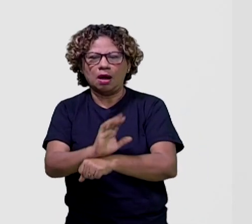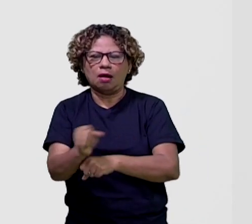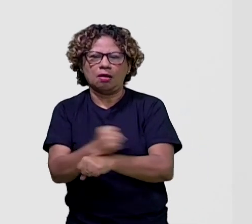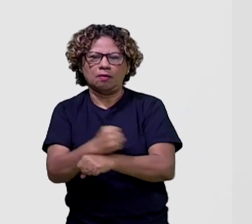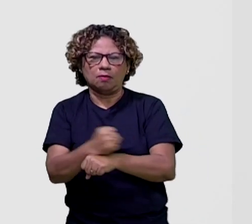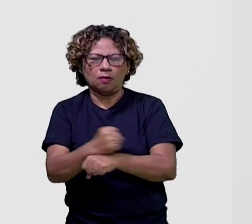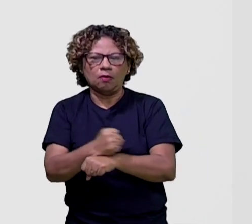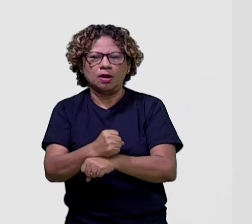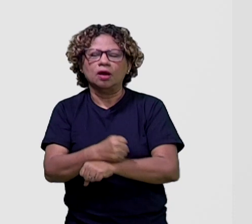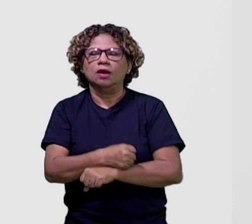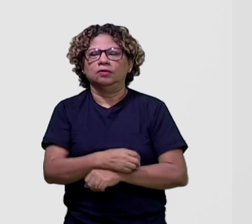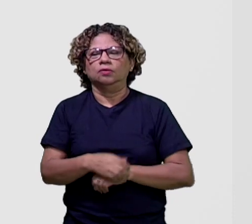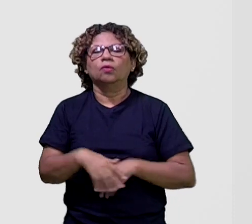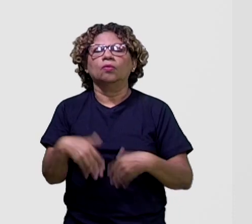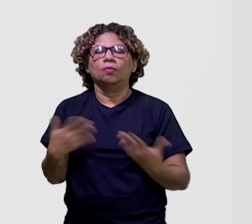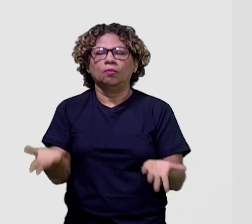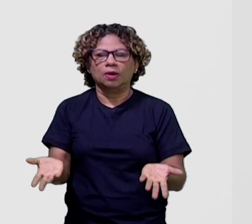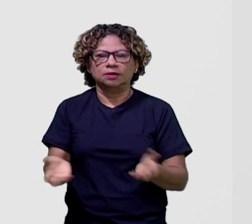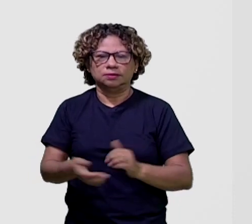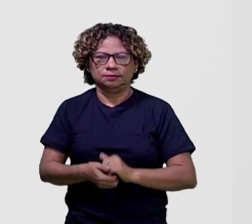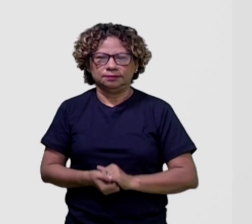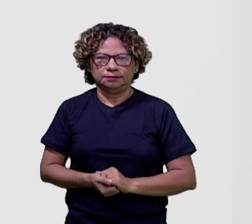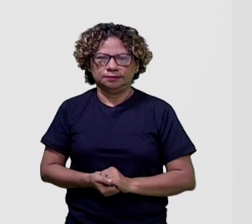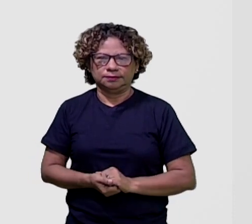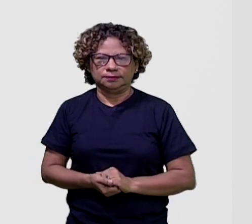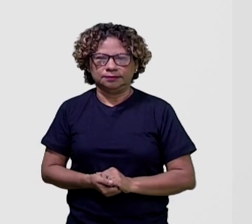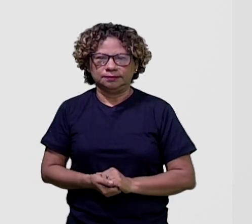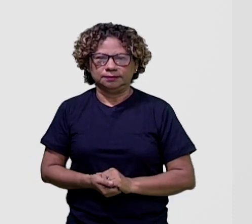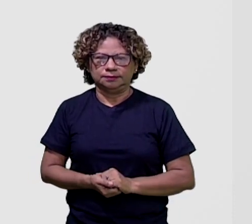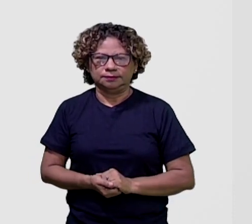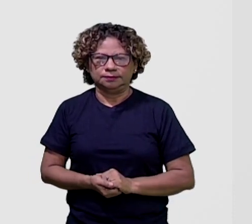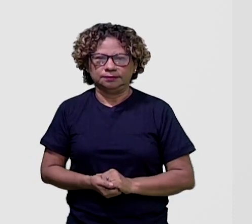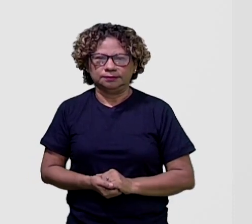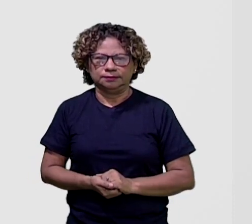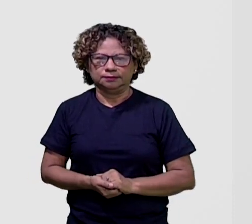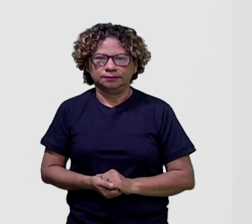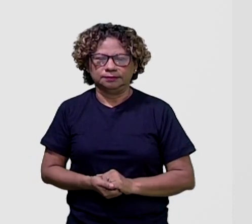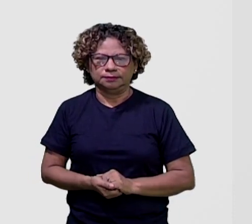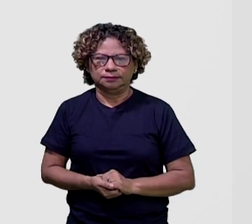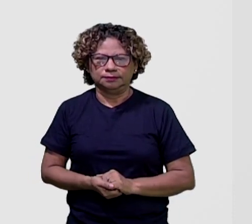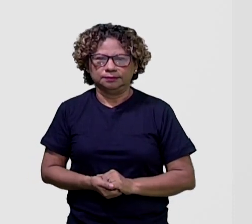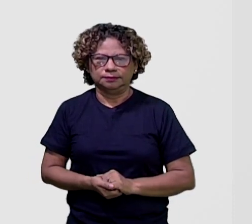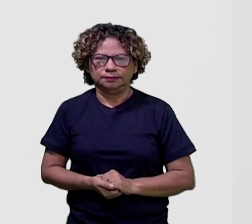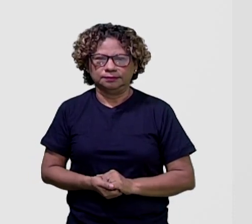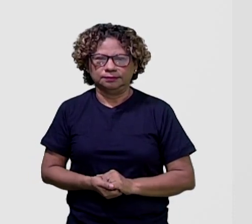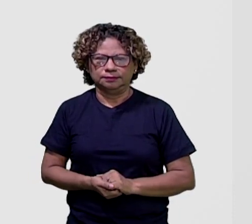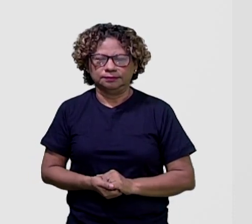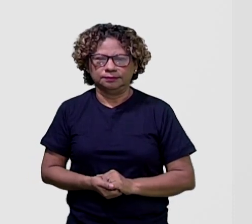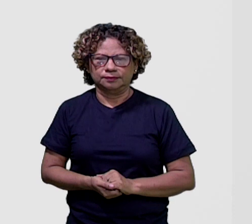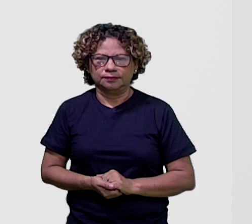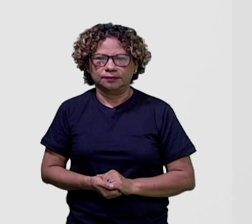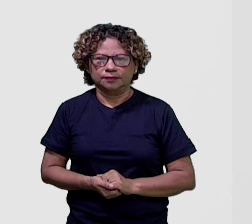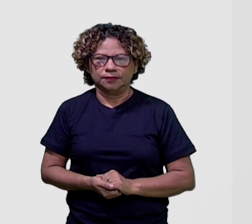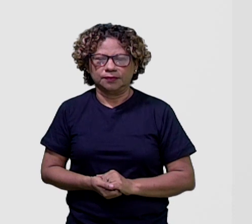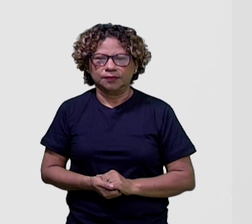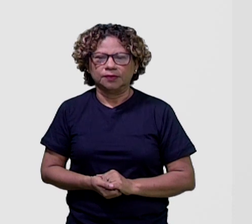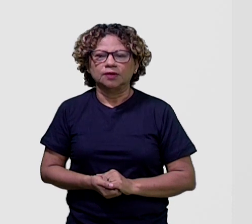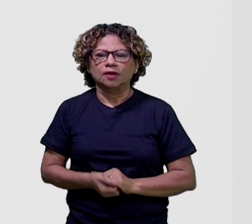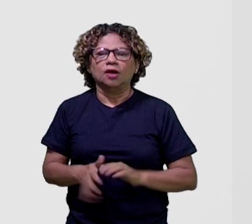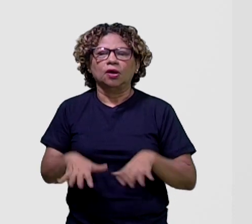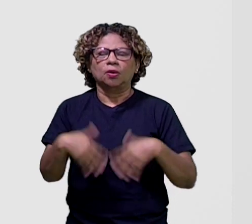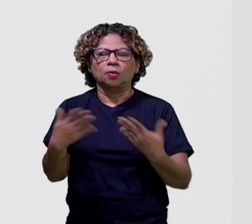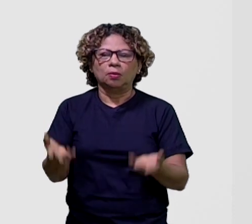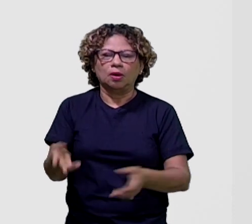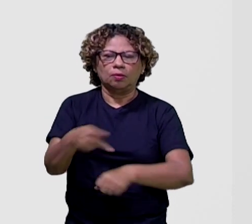ano? E eu vou pedir para a diretora tirar esse código um pouquinho da tela, só para ficar aí mais fácil para a gente visualizar. Qual país produz